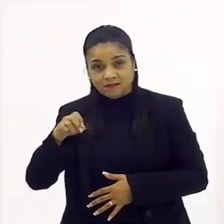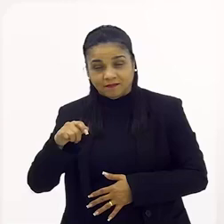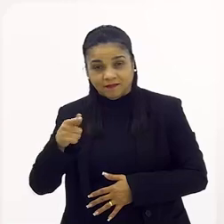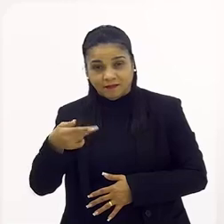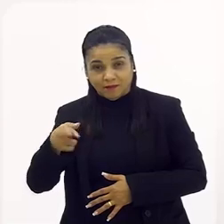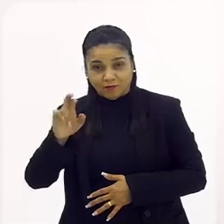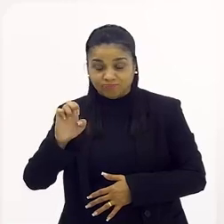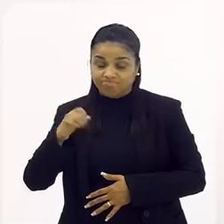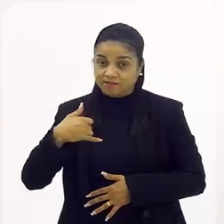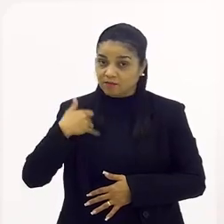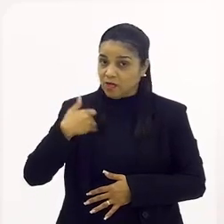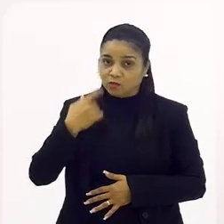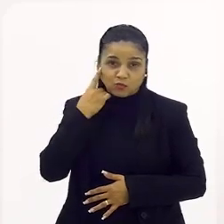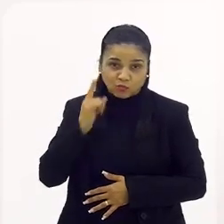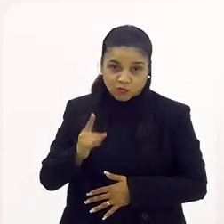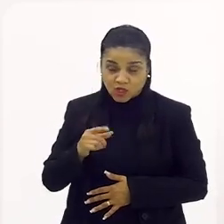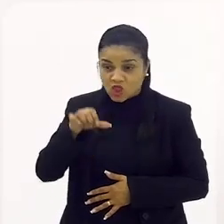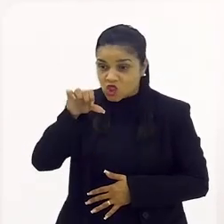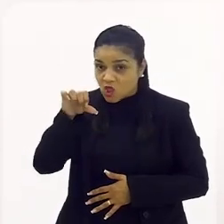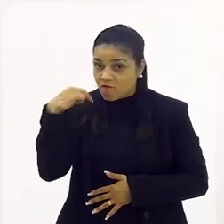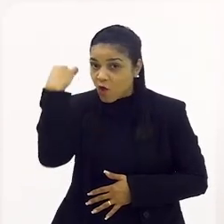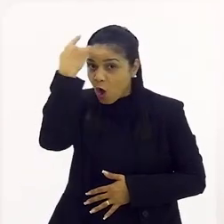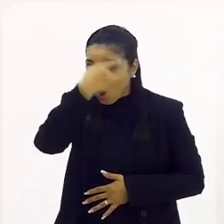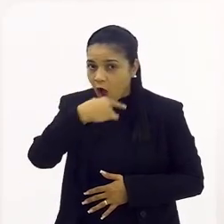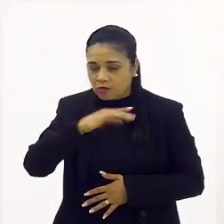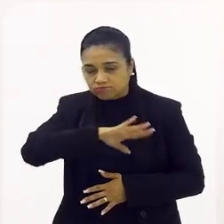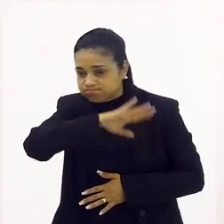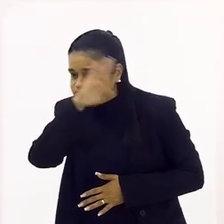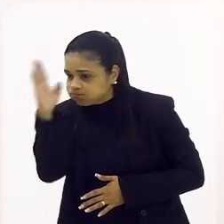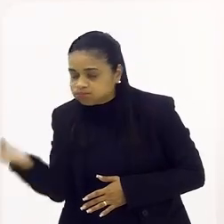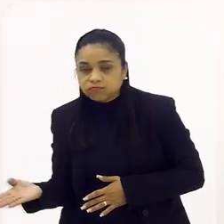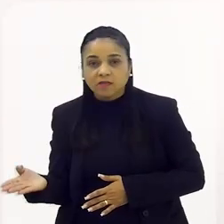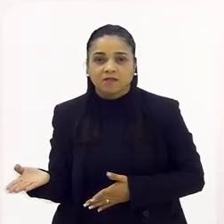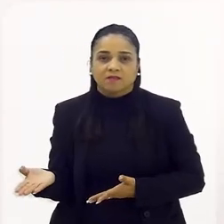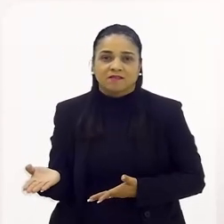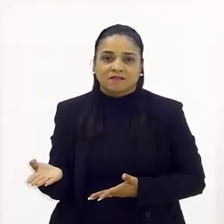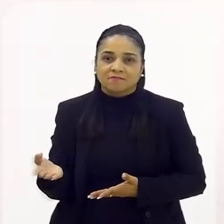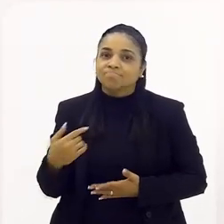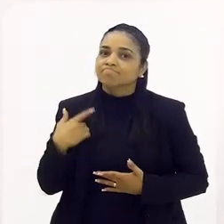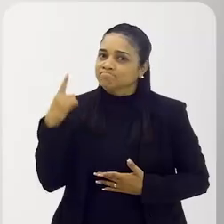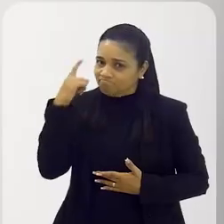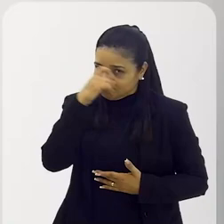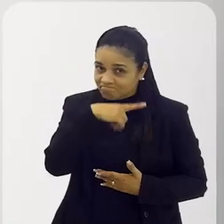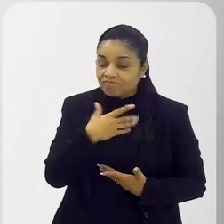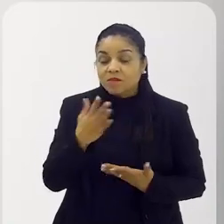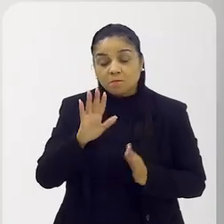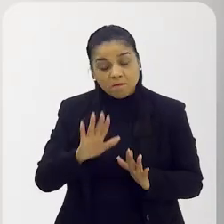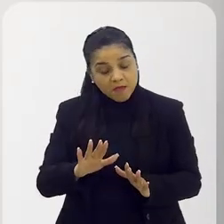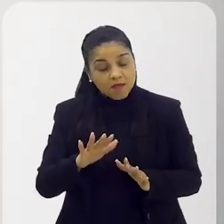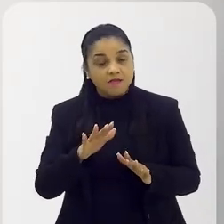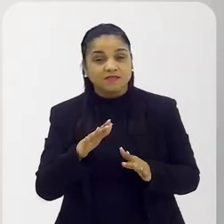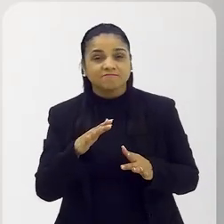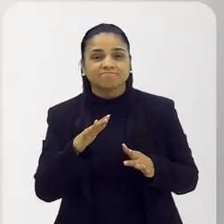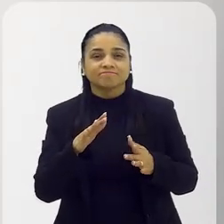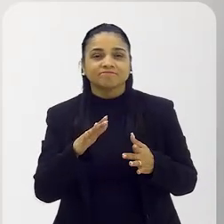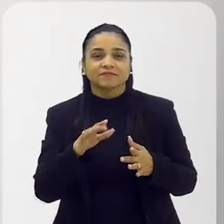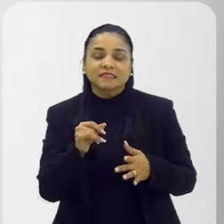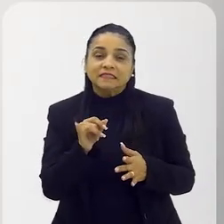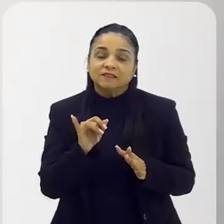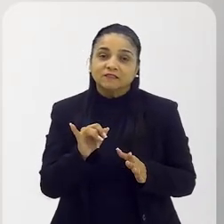disso, de idade, dizer que gravou nove horas seguidas, é realmente, né? É, porque você tem também uma questão,